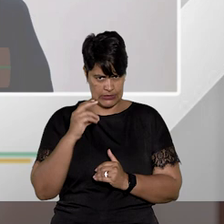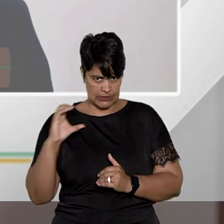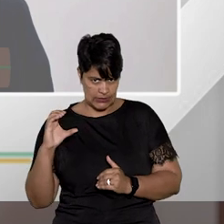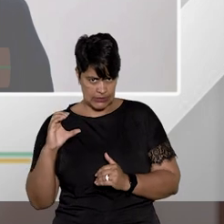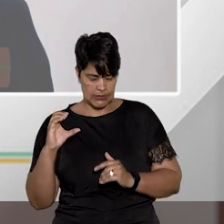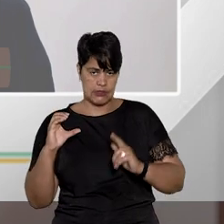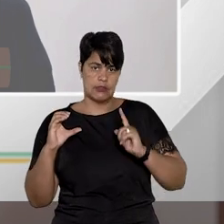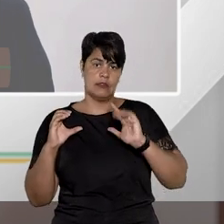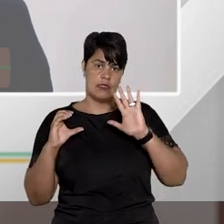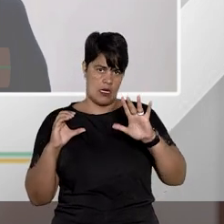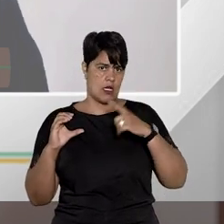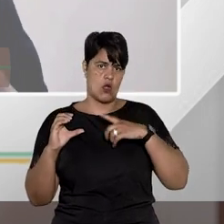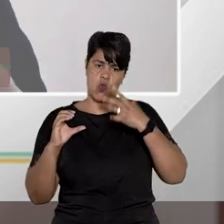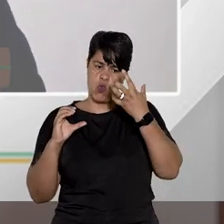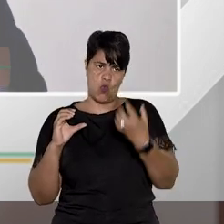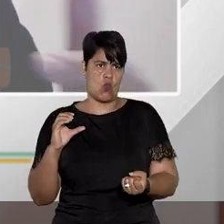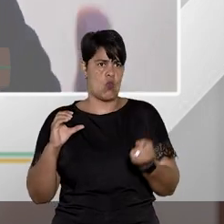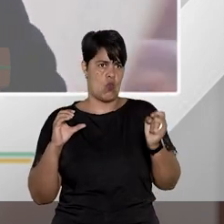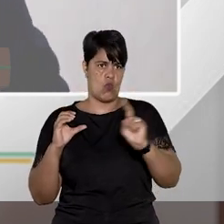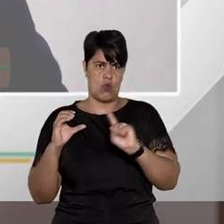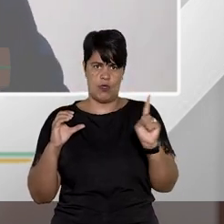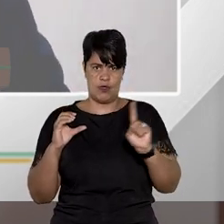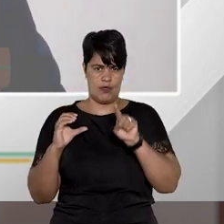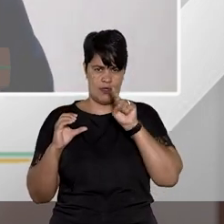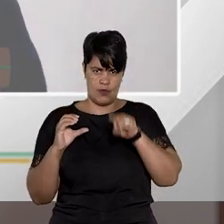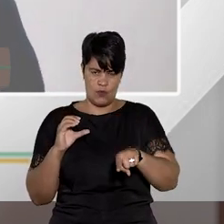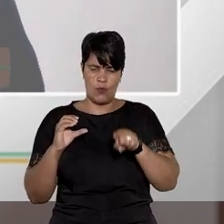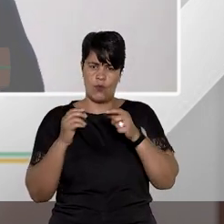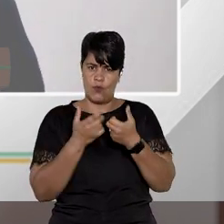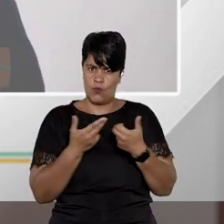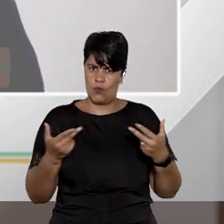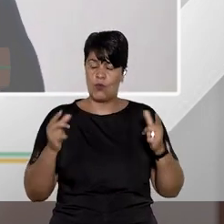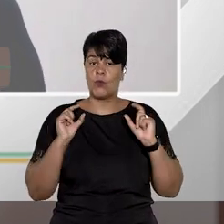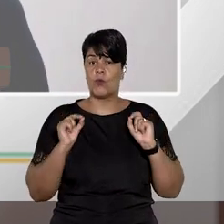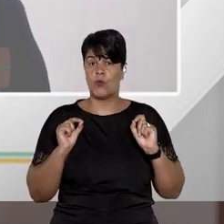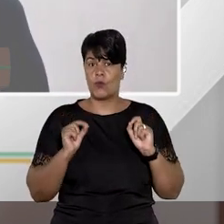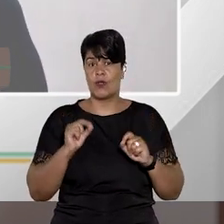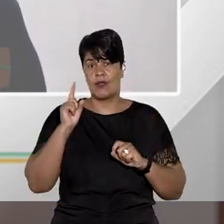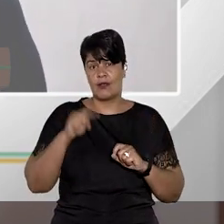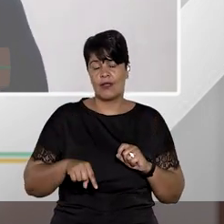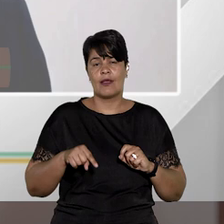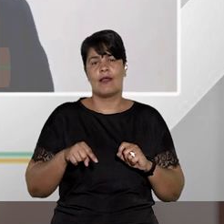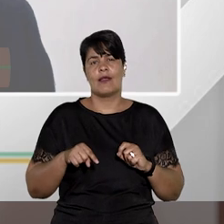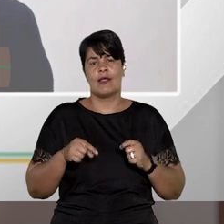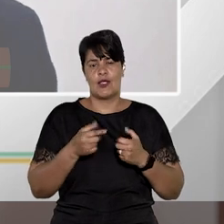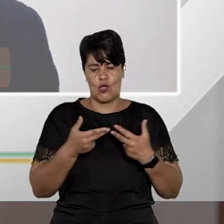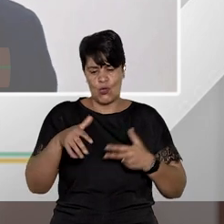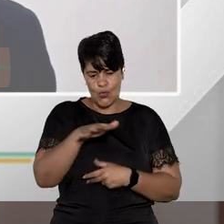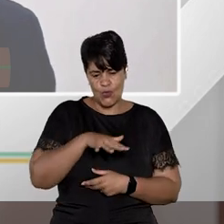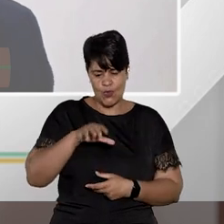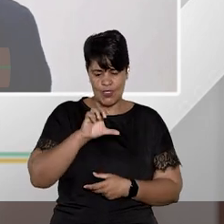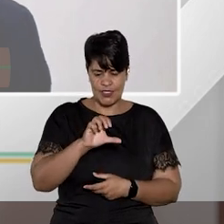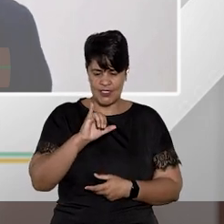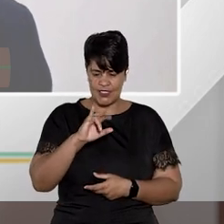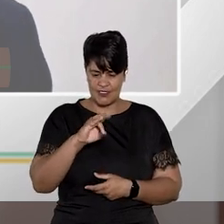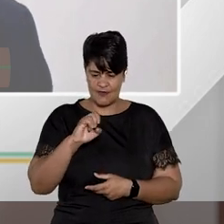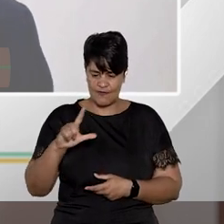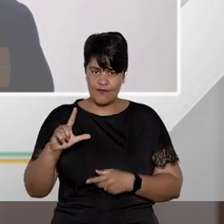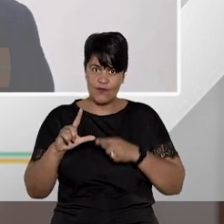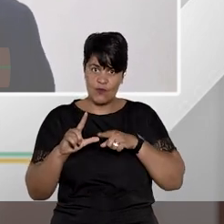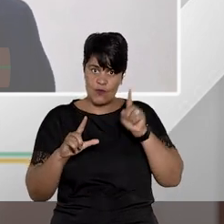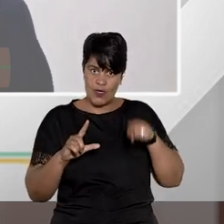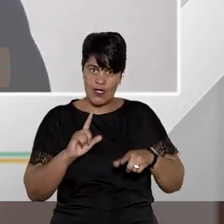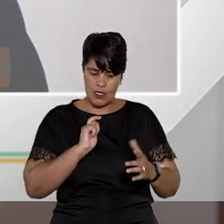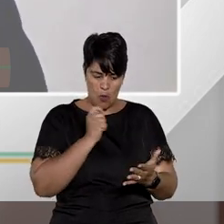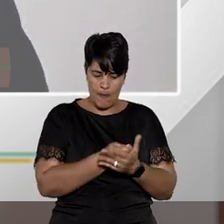do REACH então eu não vou admitir lá dentro de uma esfera cível de um habeas corpus porque o cara não pagou a pensão